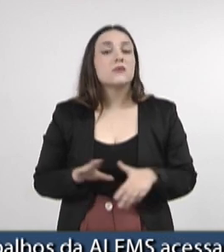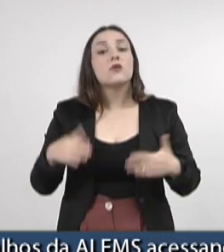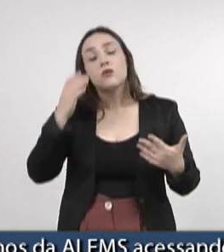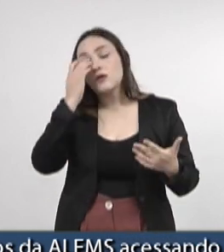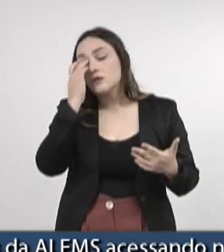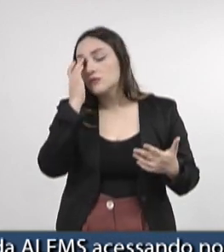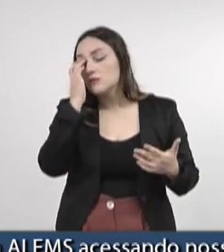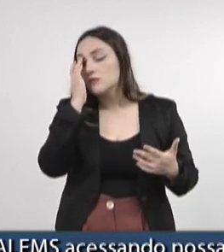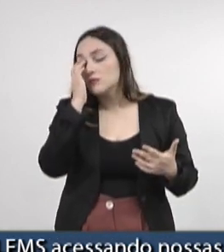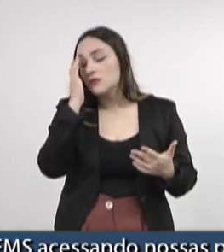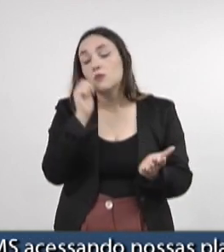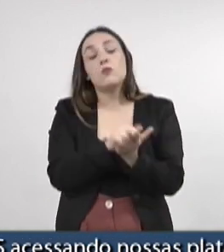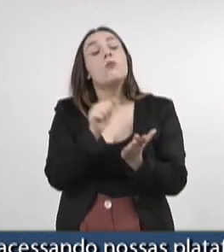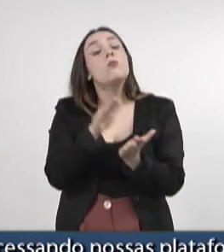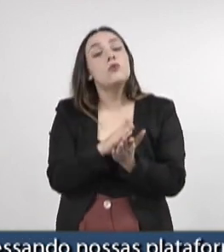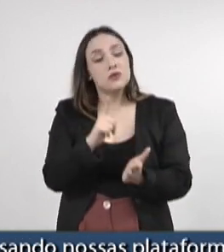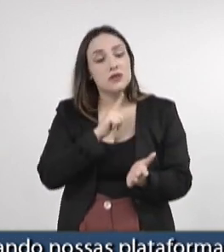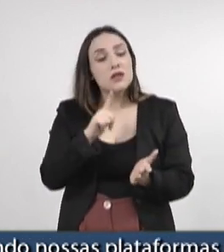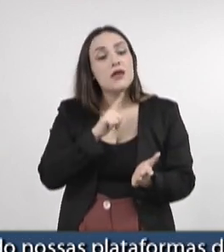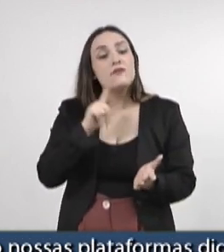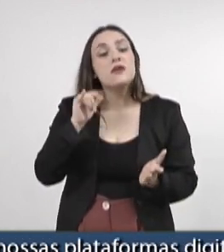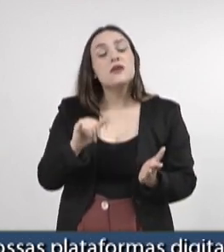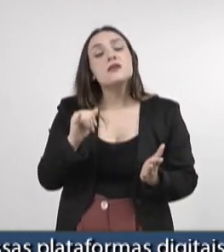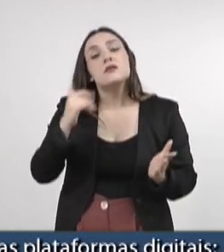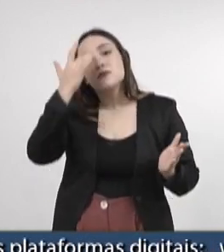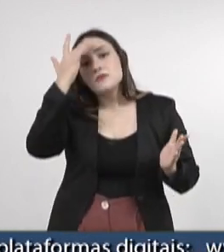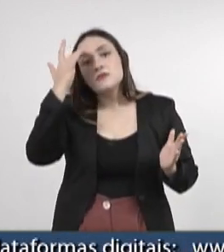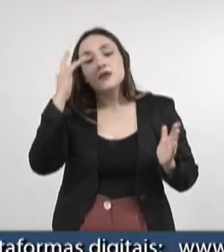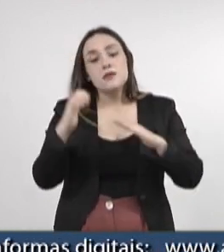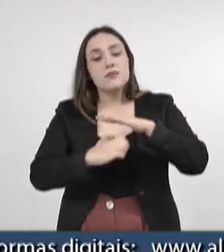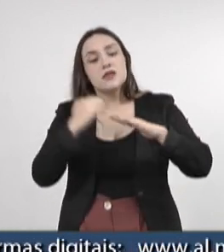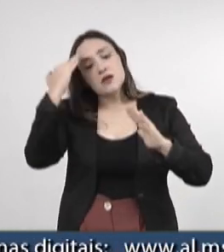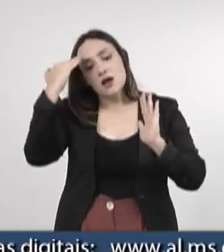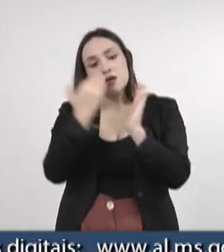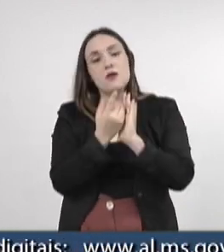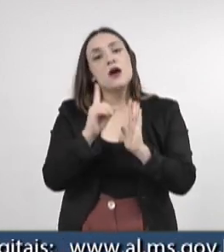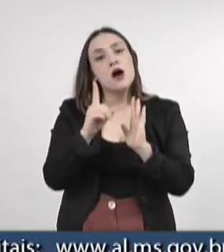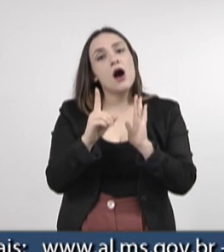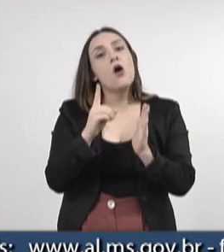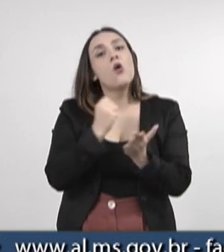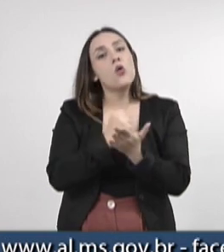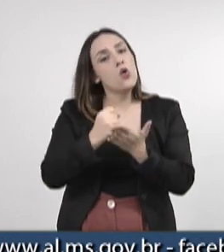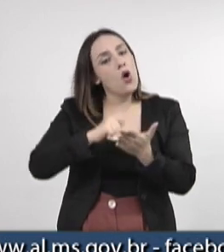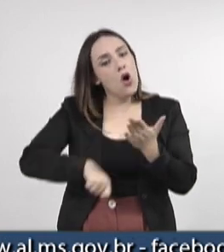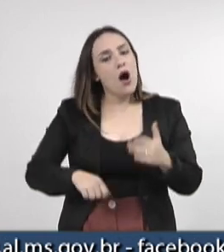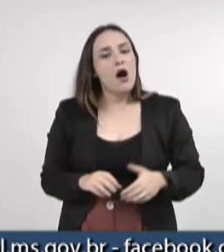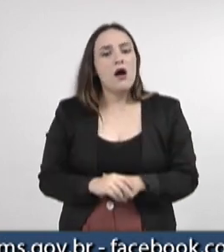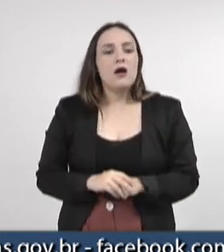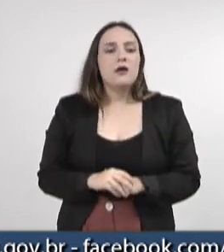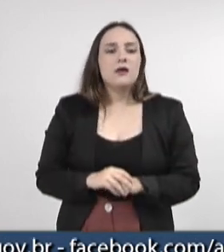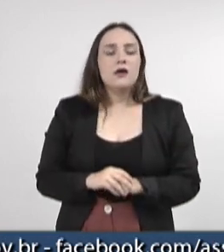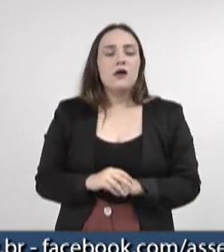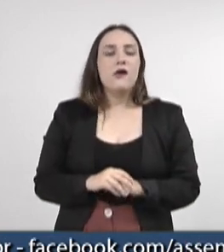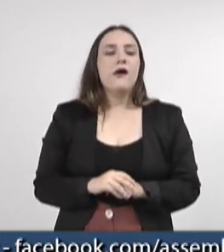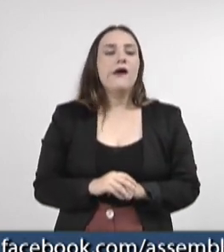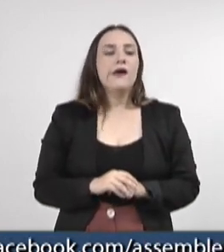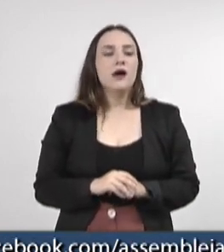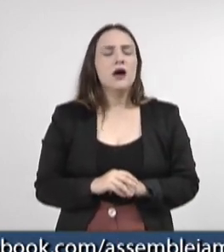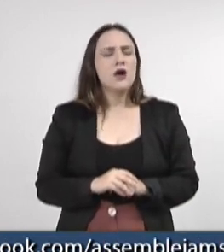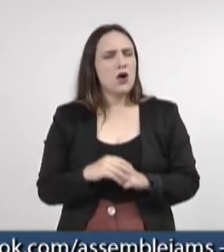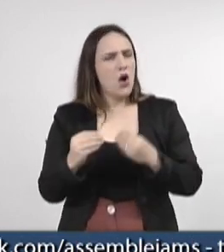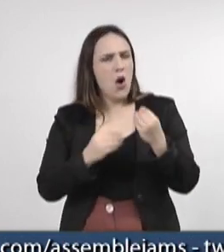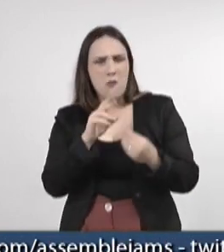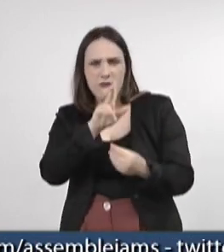aplicadas em decorrência desses descumprimentos, como será realizada a cobrança